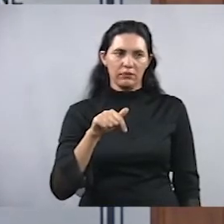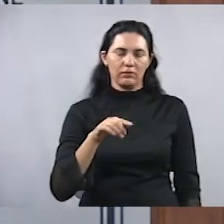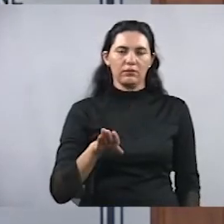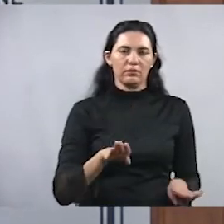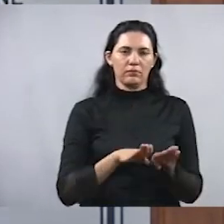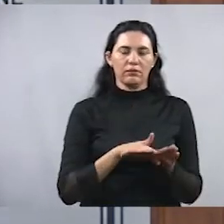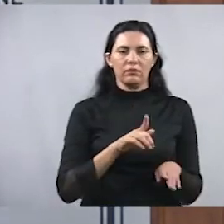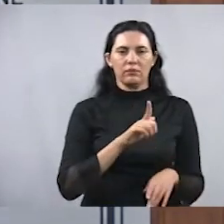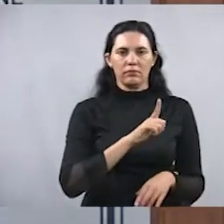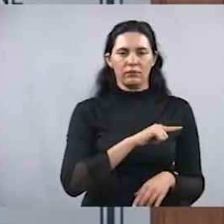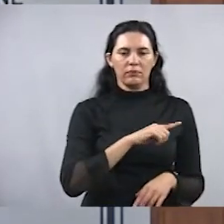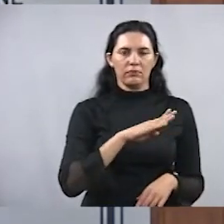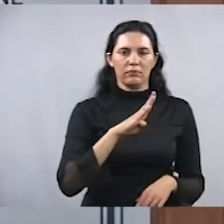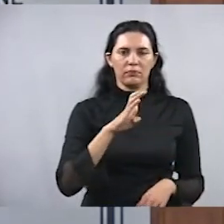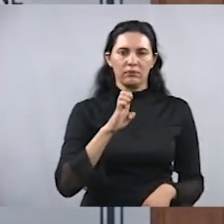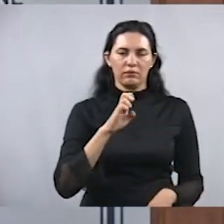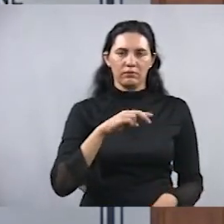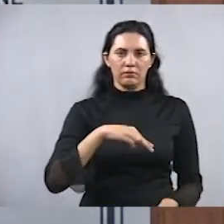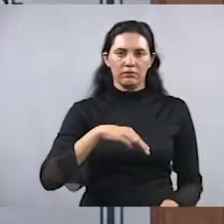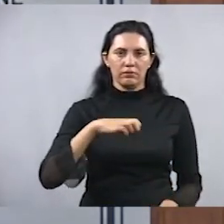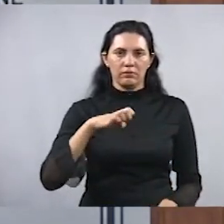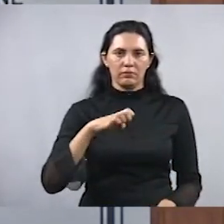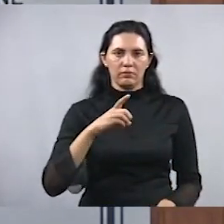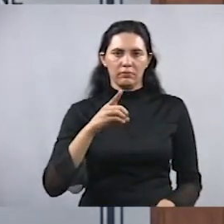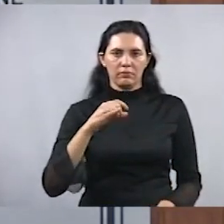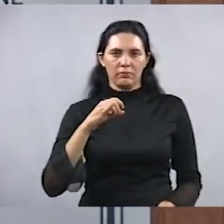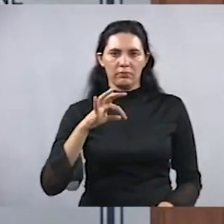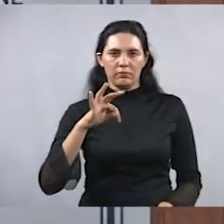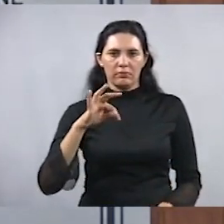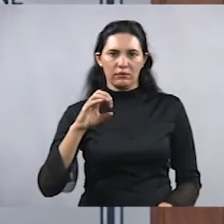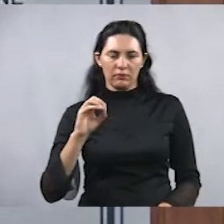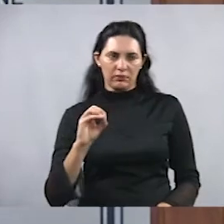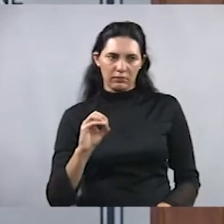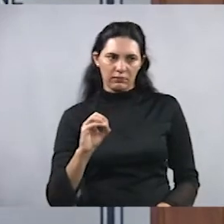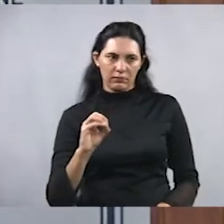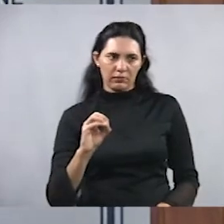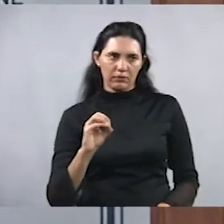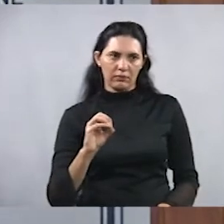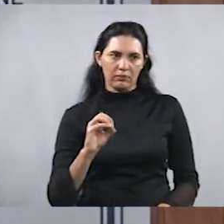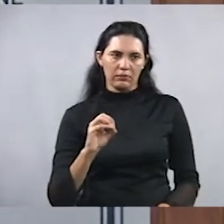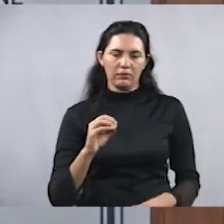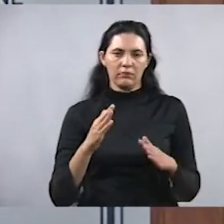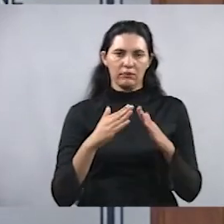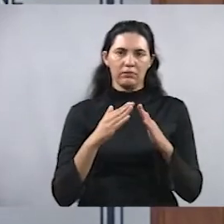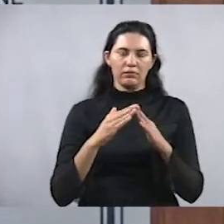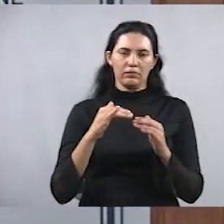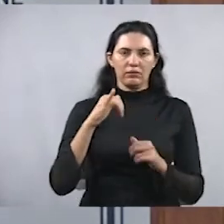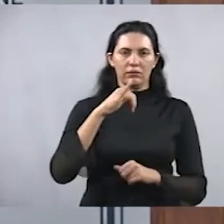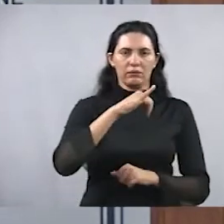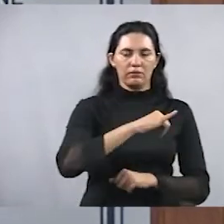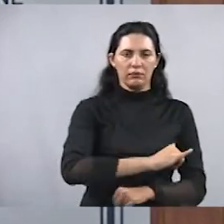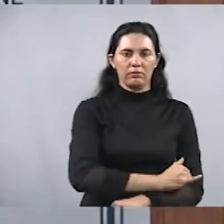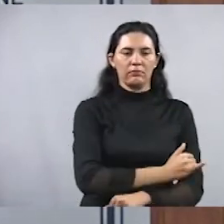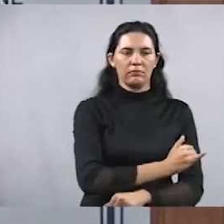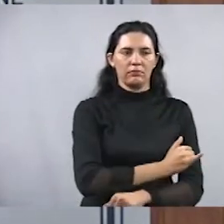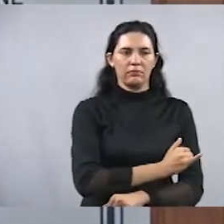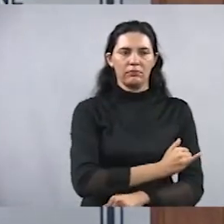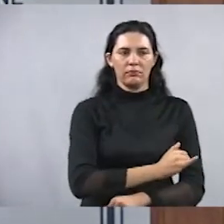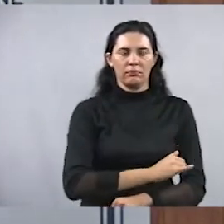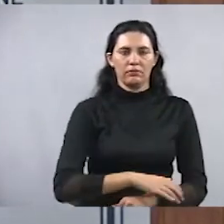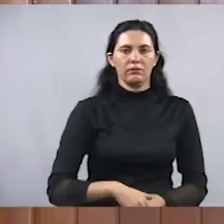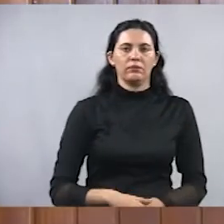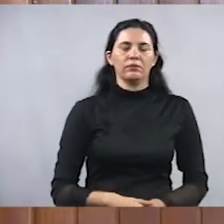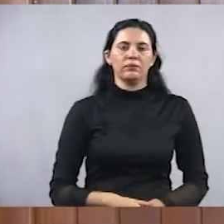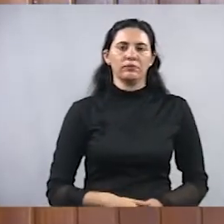genro Benedito Teodoro da Silva, o seu dito aqui do aeroporto, que é uma figura